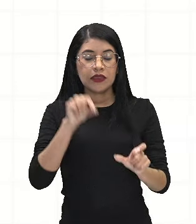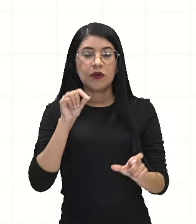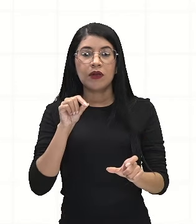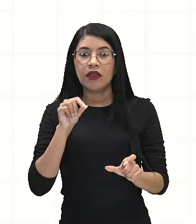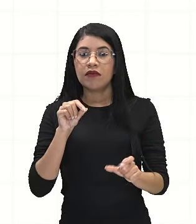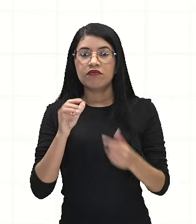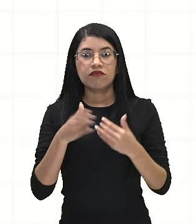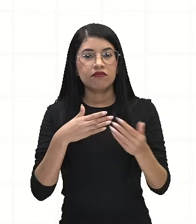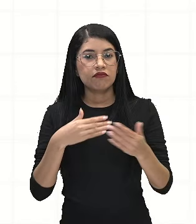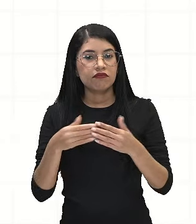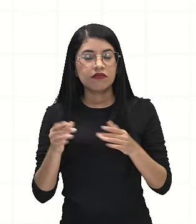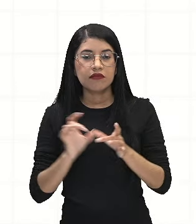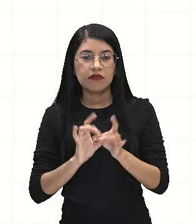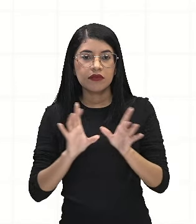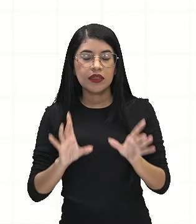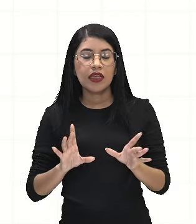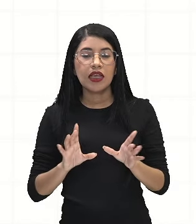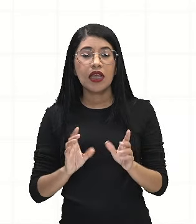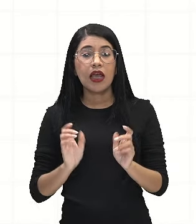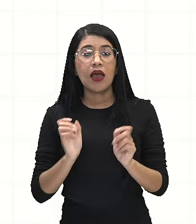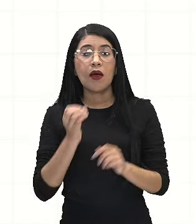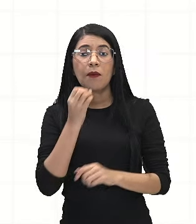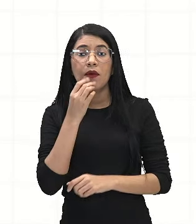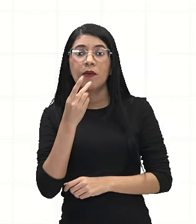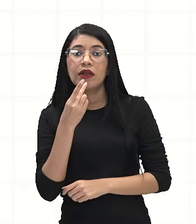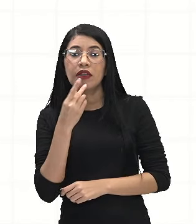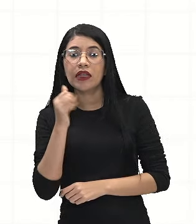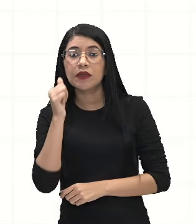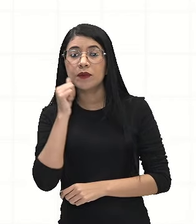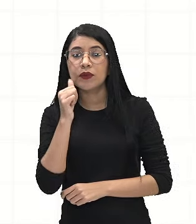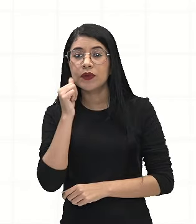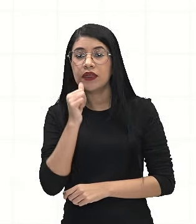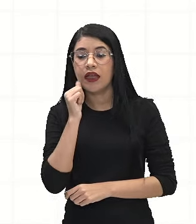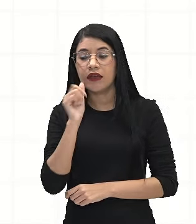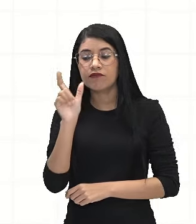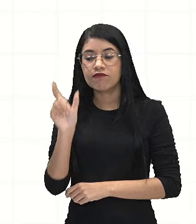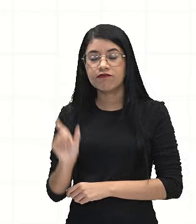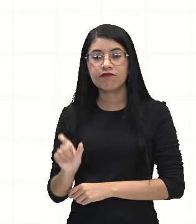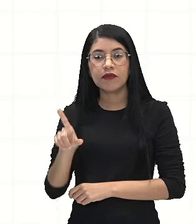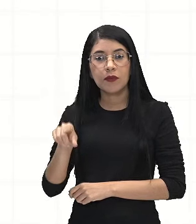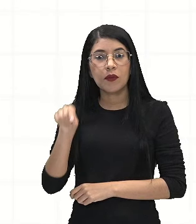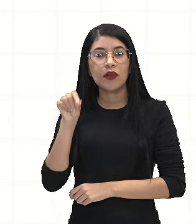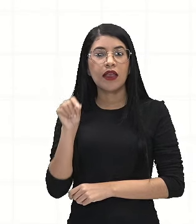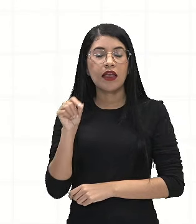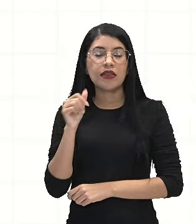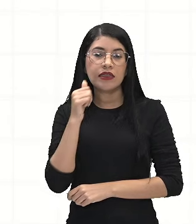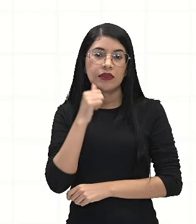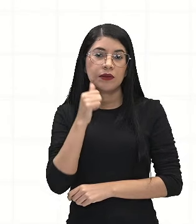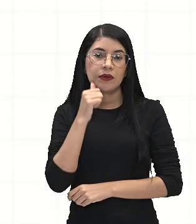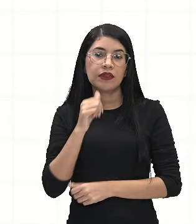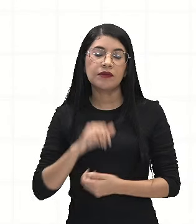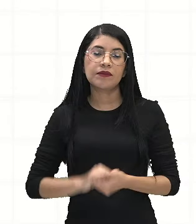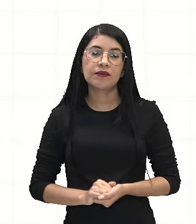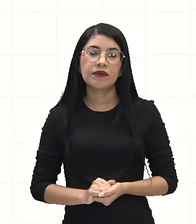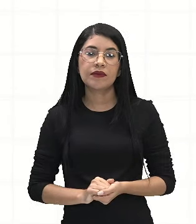a probabilidade de ela ser mulher? Então, agora eu quero que seja mulher, sabendo